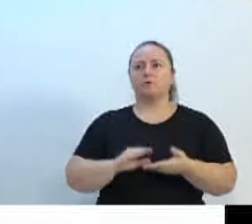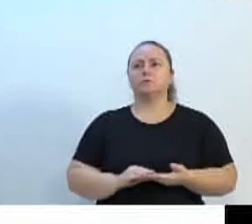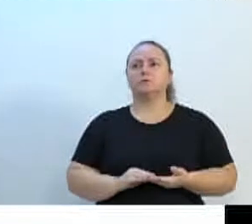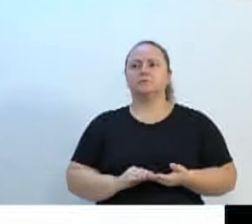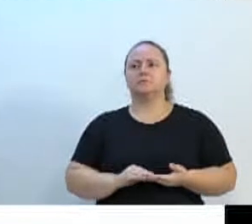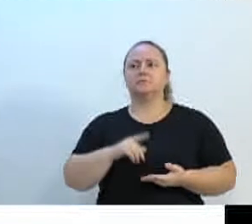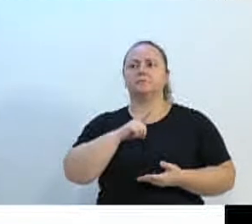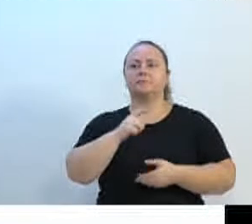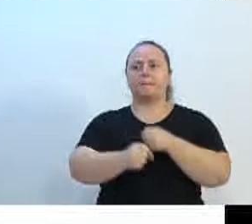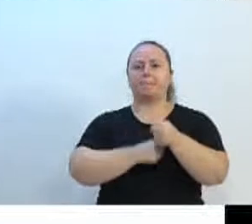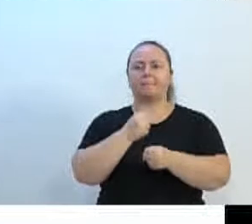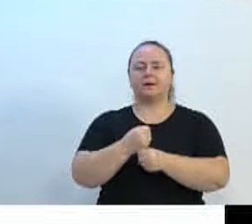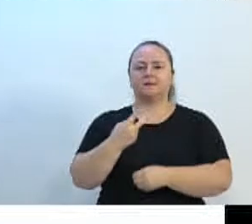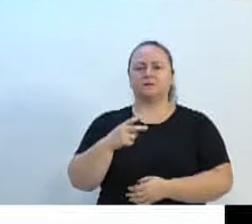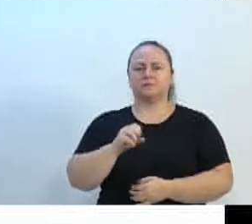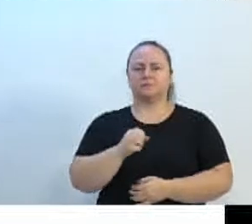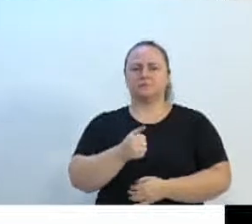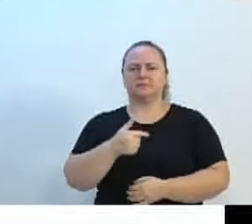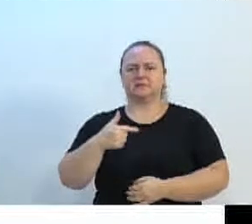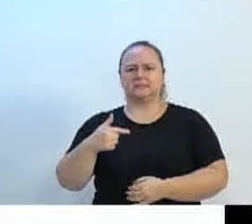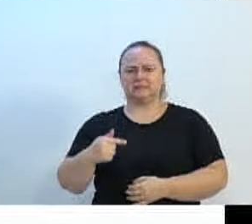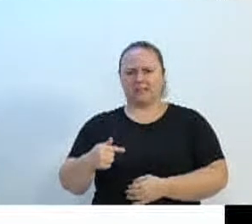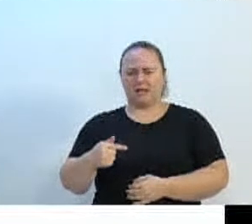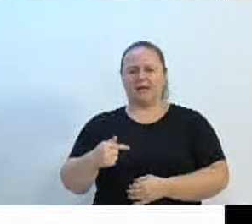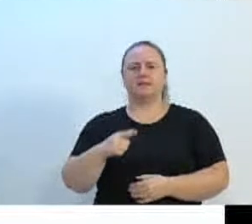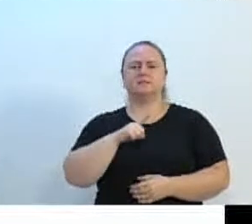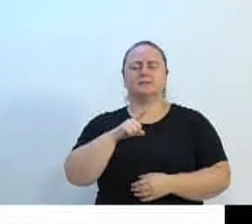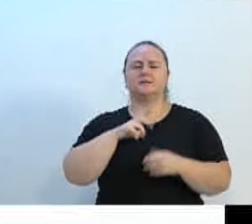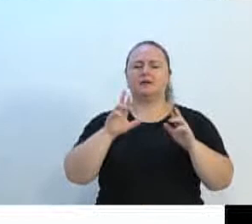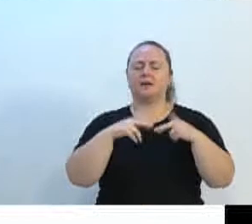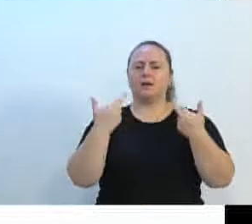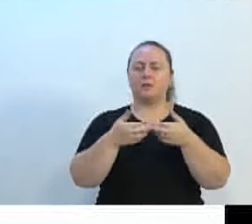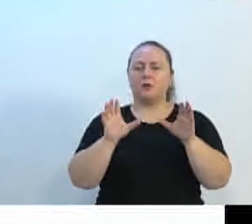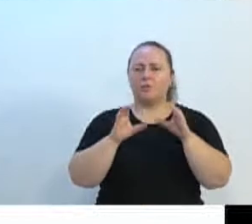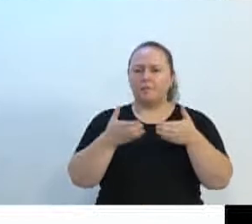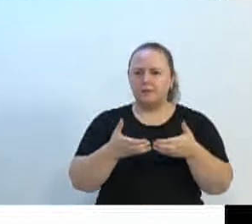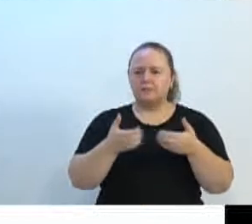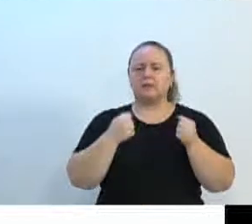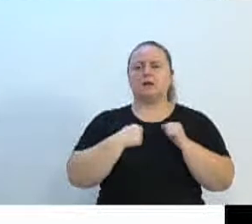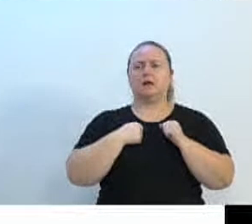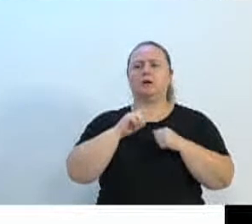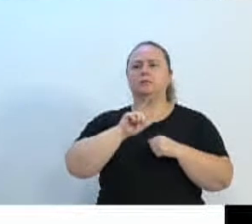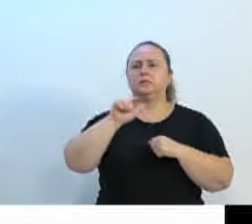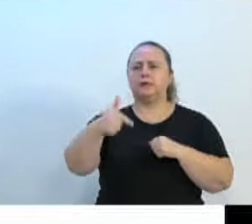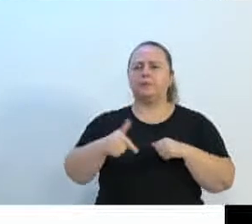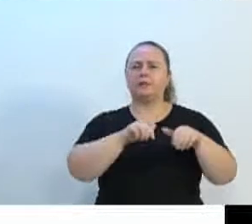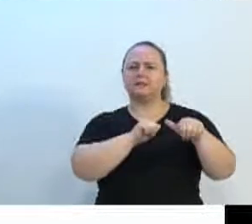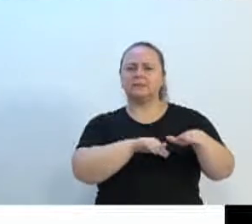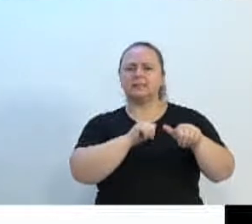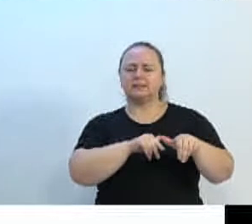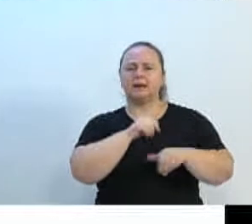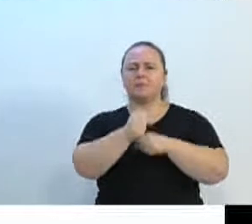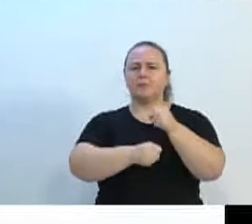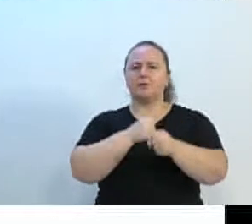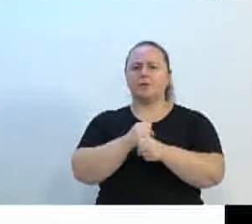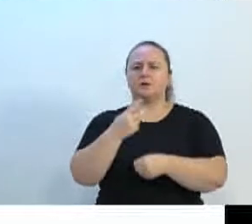publicação do Rafael sobre reunião das comissões. Quinta foto, reunião de setembro de 2017,